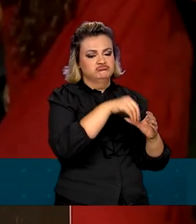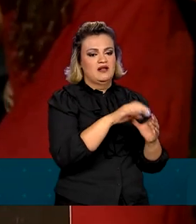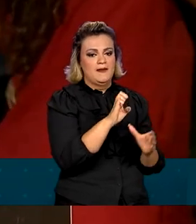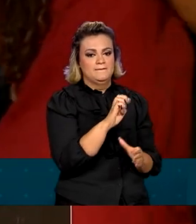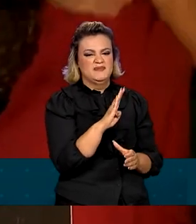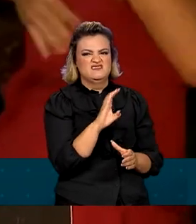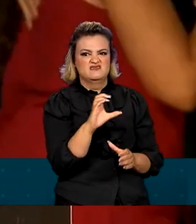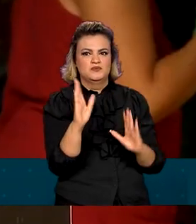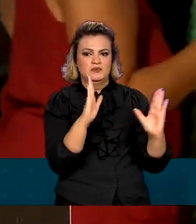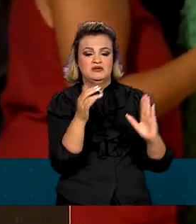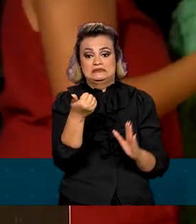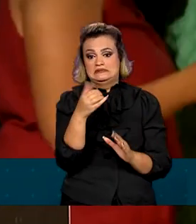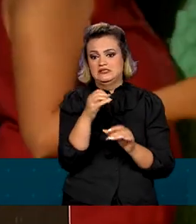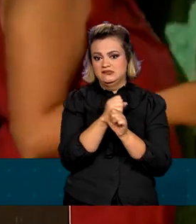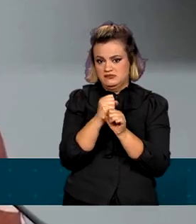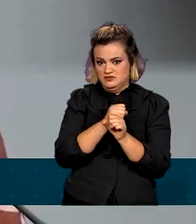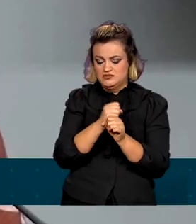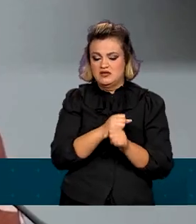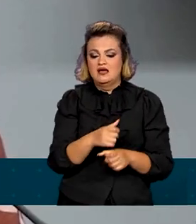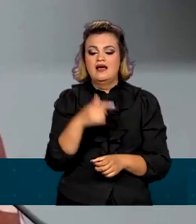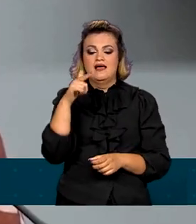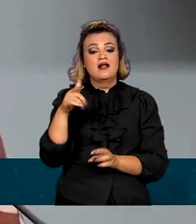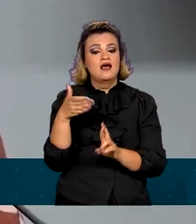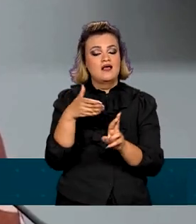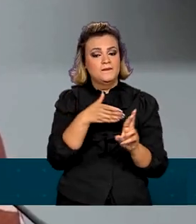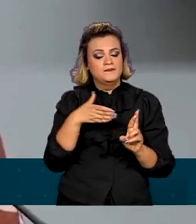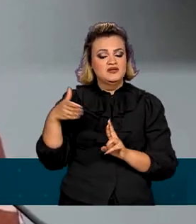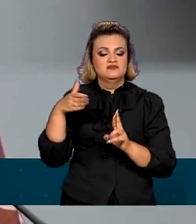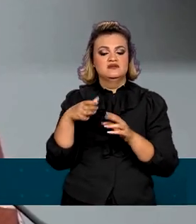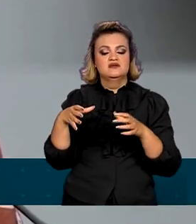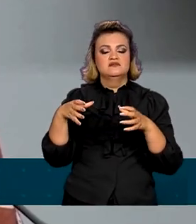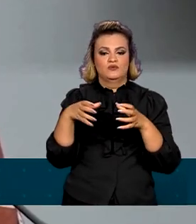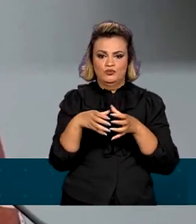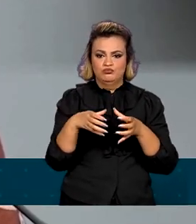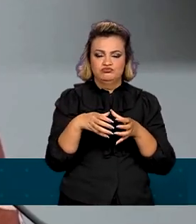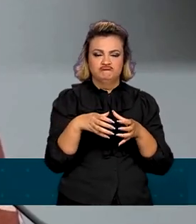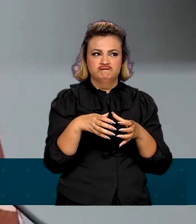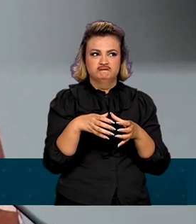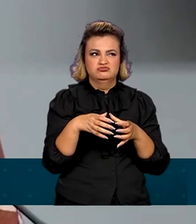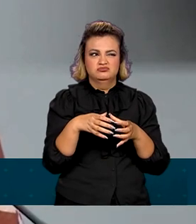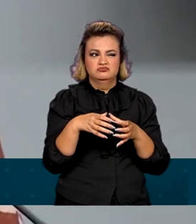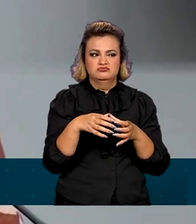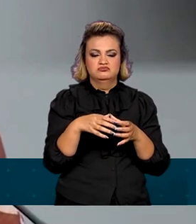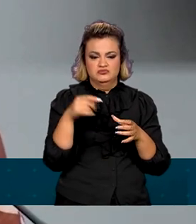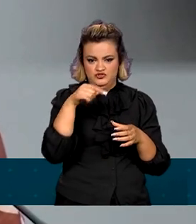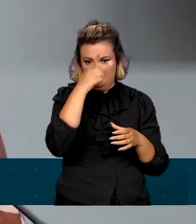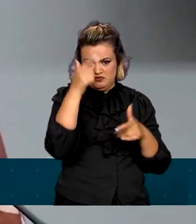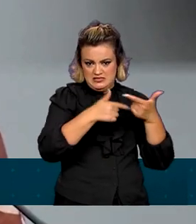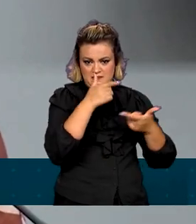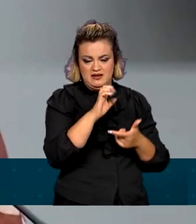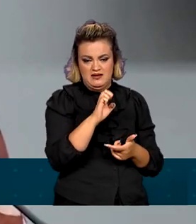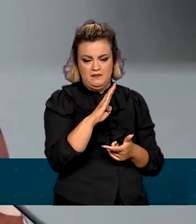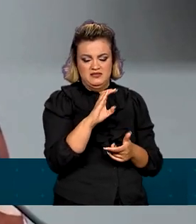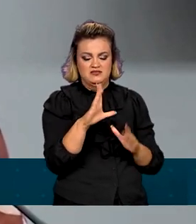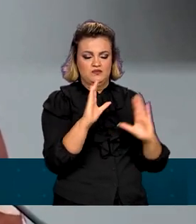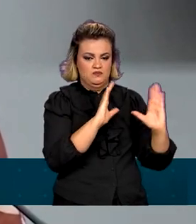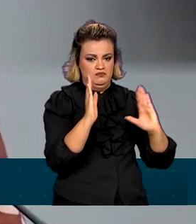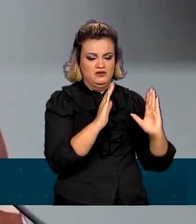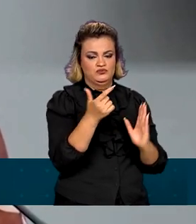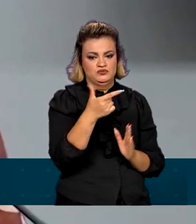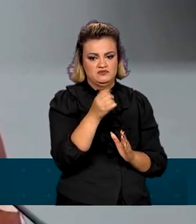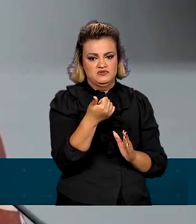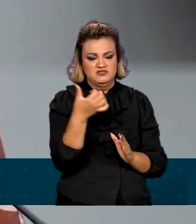anos. Ela também foi representante da Comissão de Empregados da EBC em 2016 e atuava como